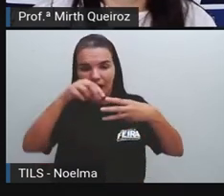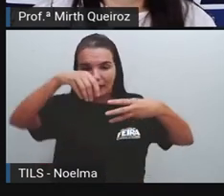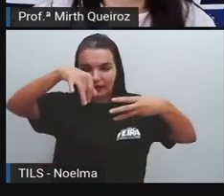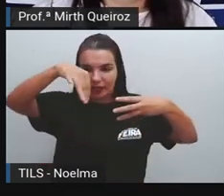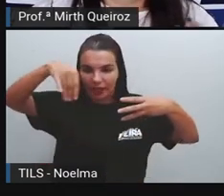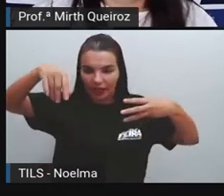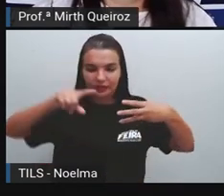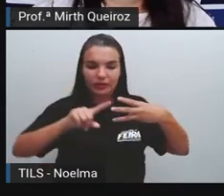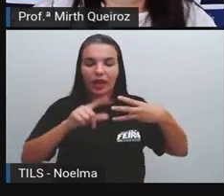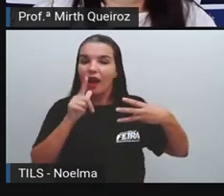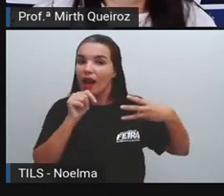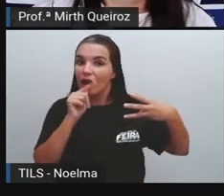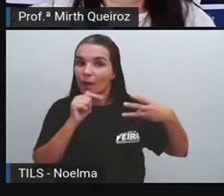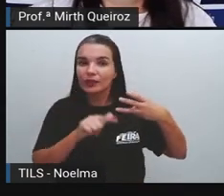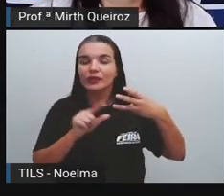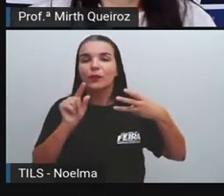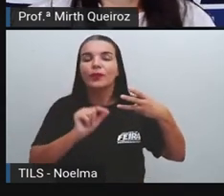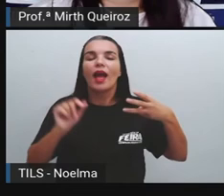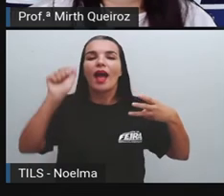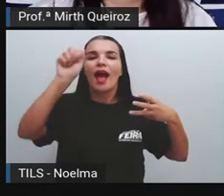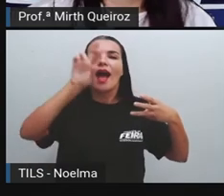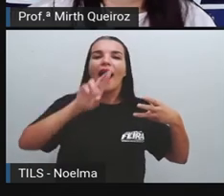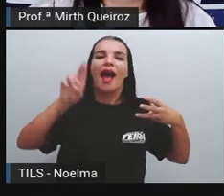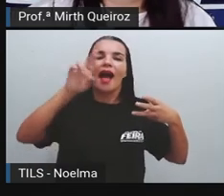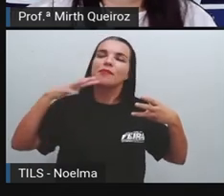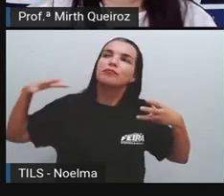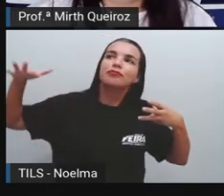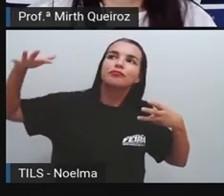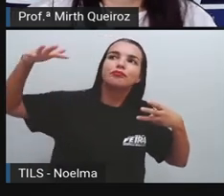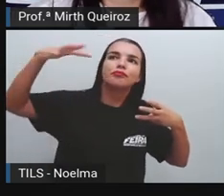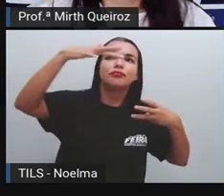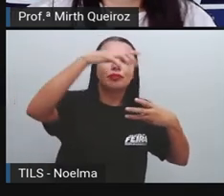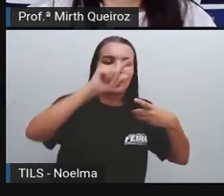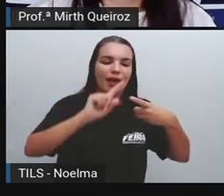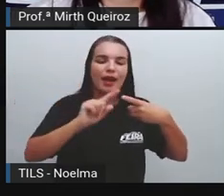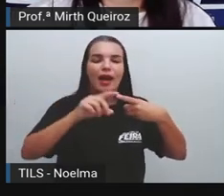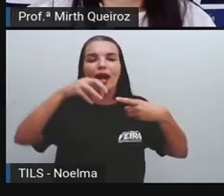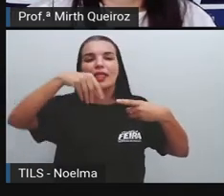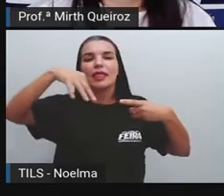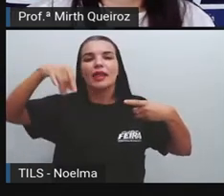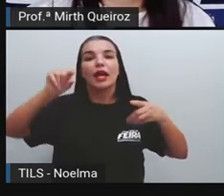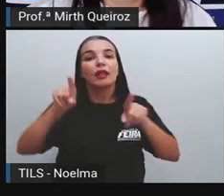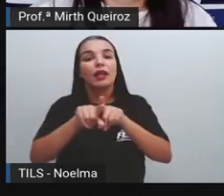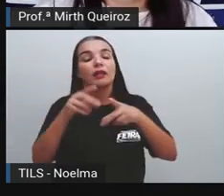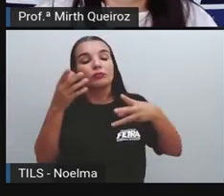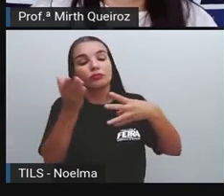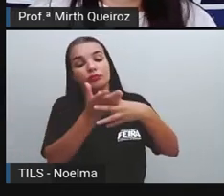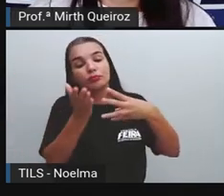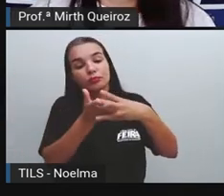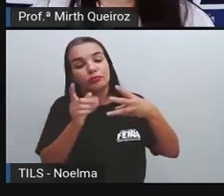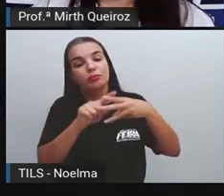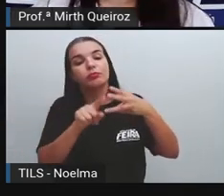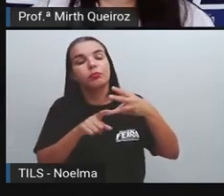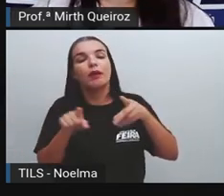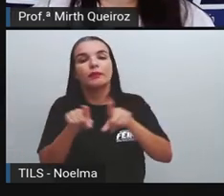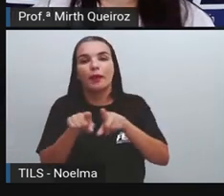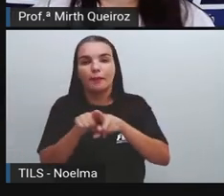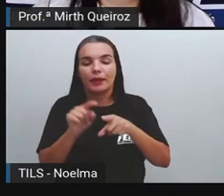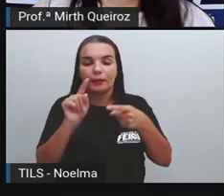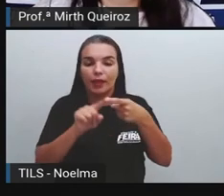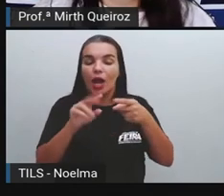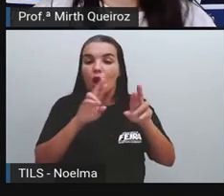aquáticos e aéreos. Os terrestres, eles são subdivididos em transportes